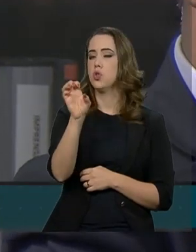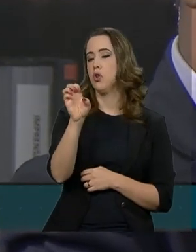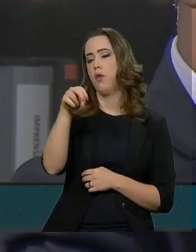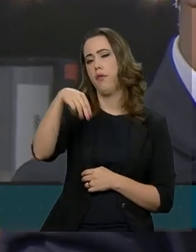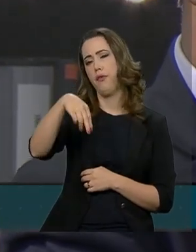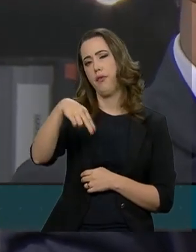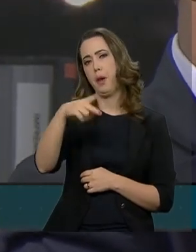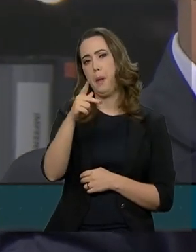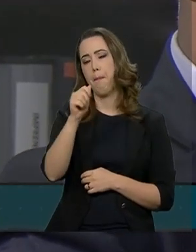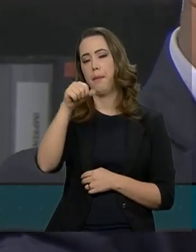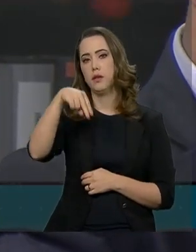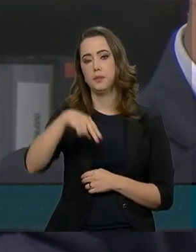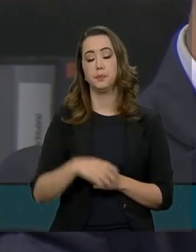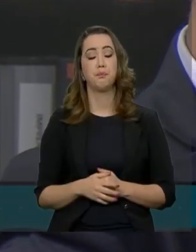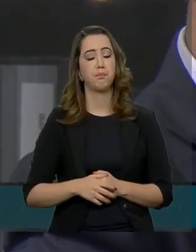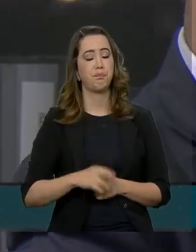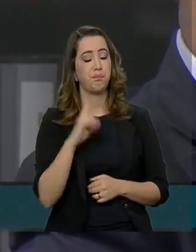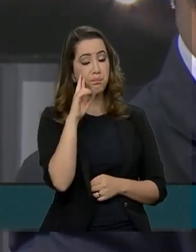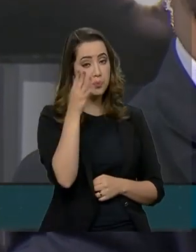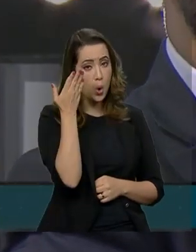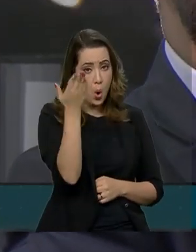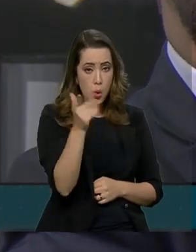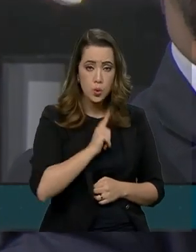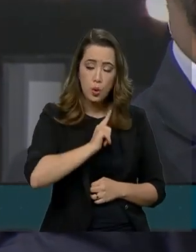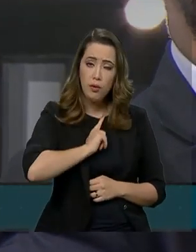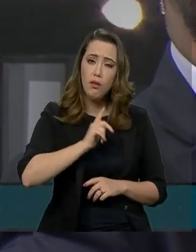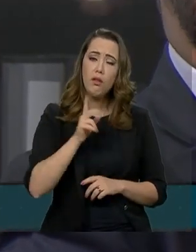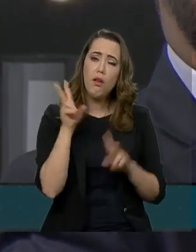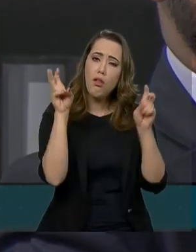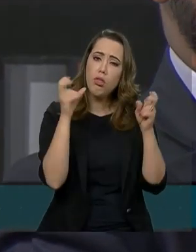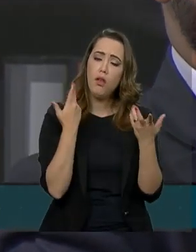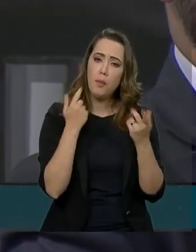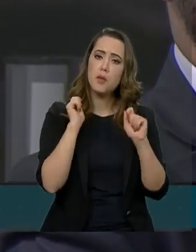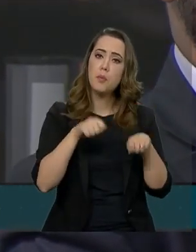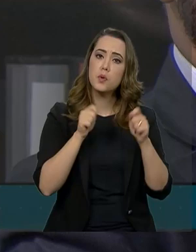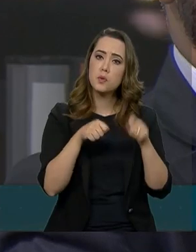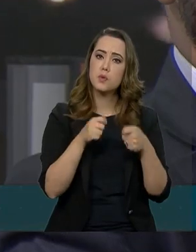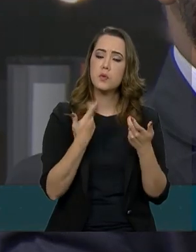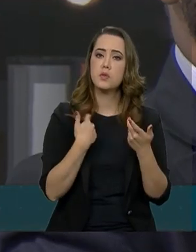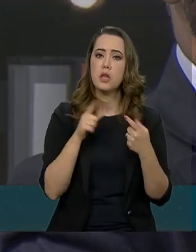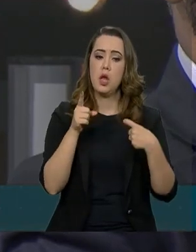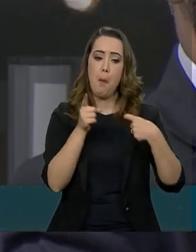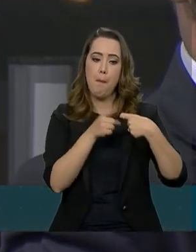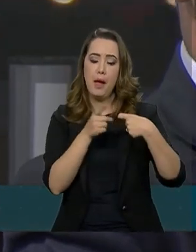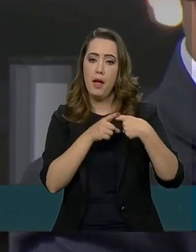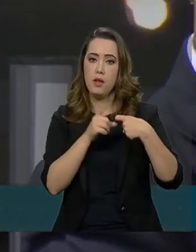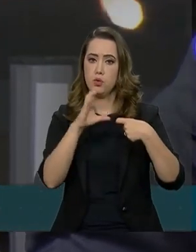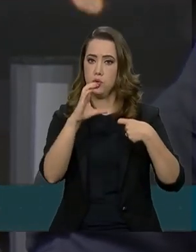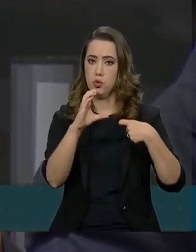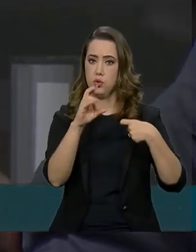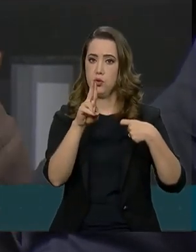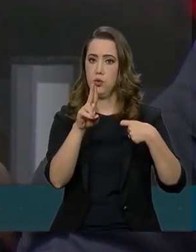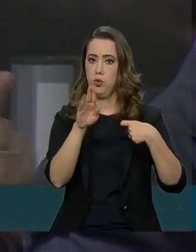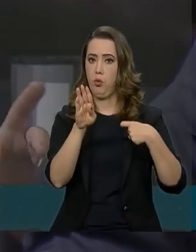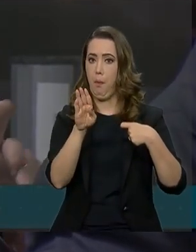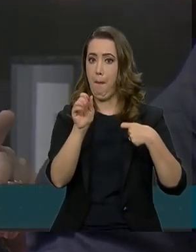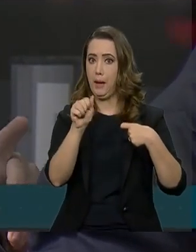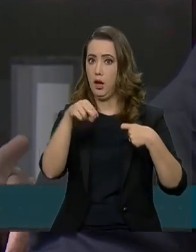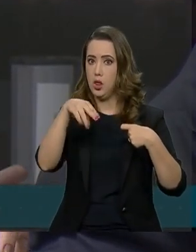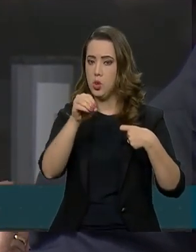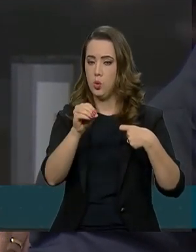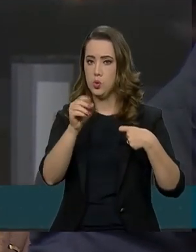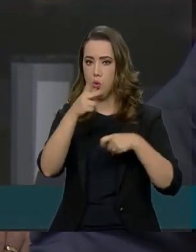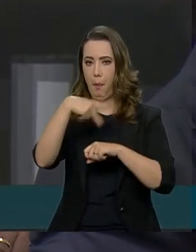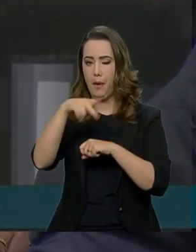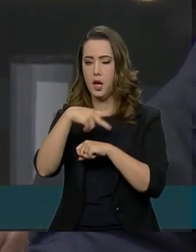O senhor tem algum comentário com relação à possibilidade da permanência de médicos cubanos no Mais Médico? Existe algum